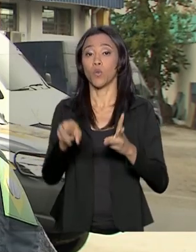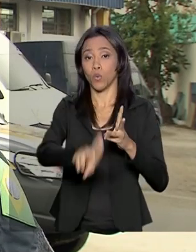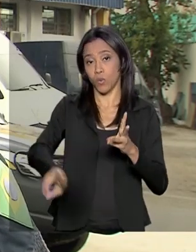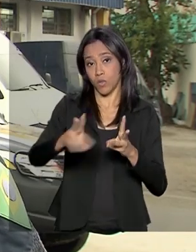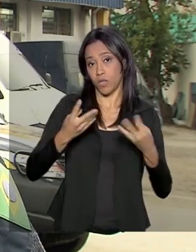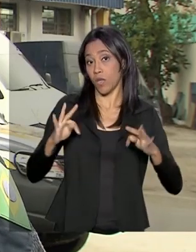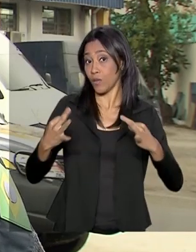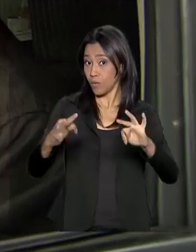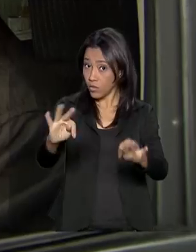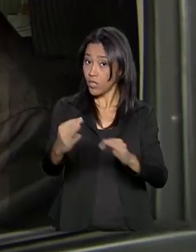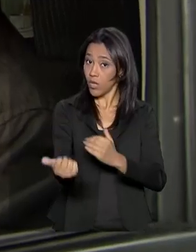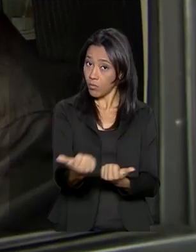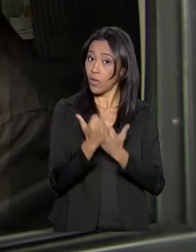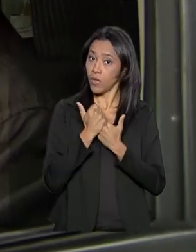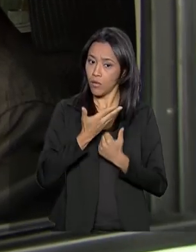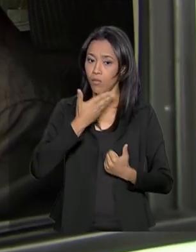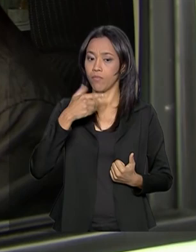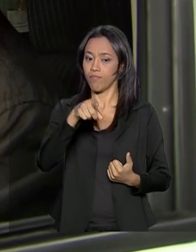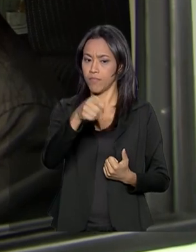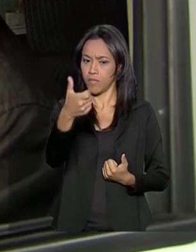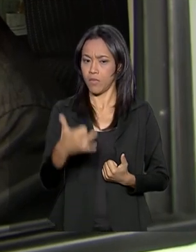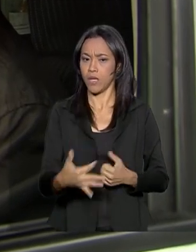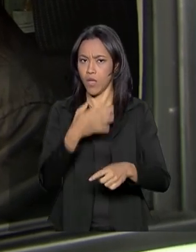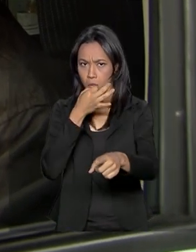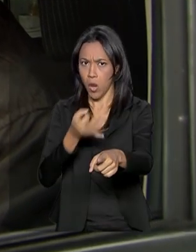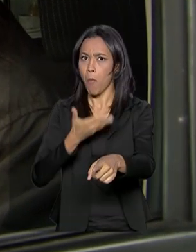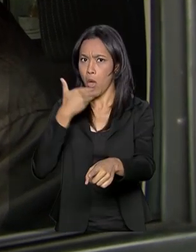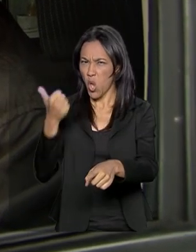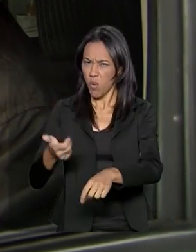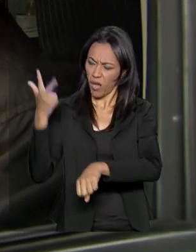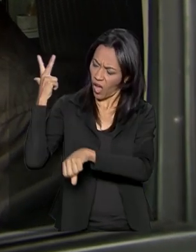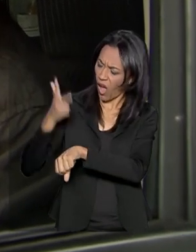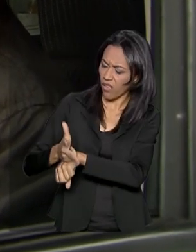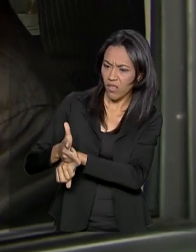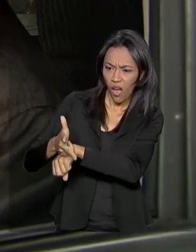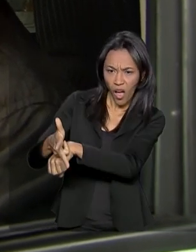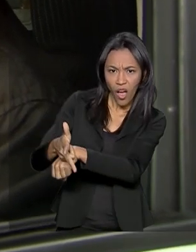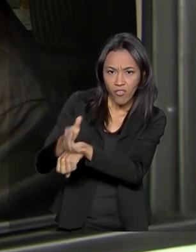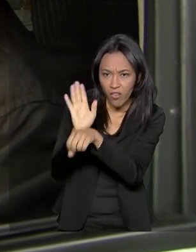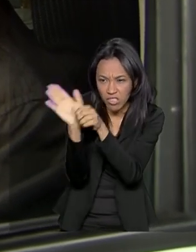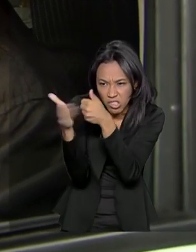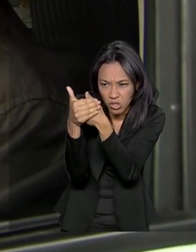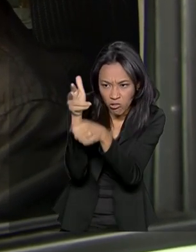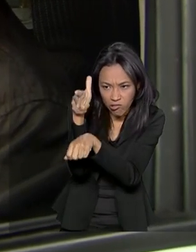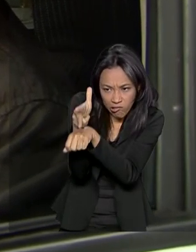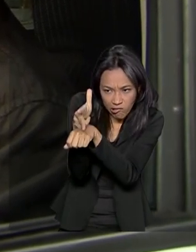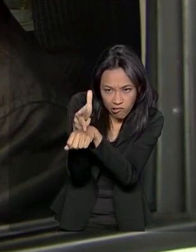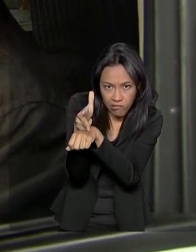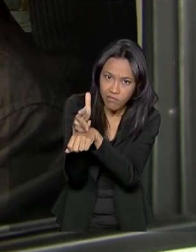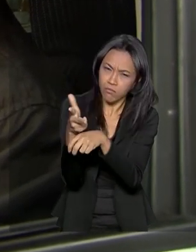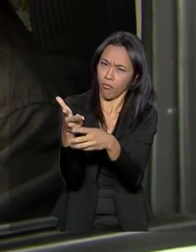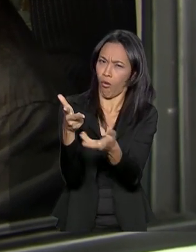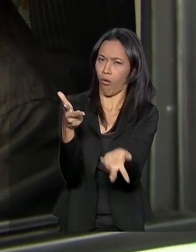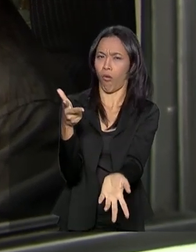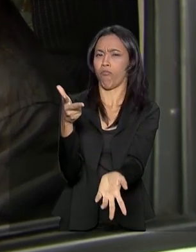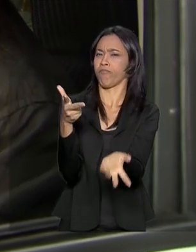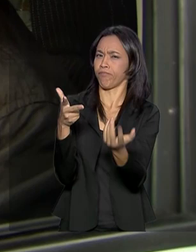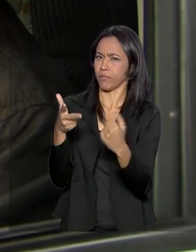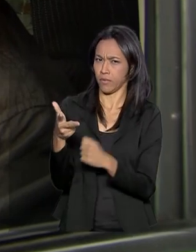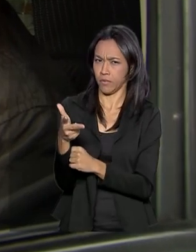rodovias, quanto em equipamentos. Melhorou um pouco também esse negócio de radar, porque o pouso ficava escondido, não é justo sair, você ficar escondido atrás de uma